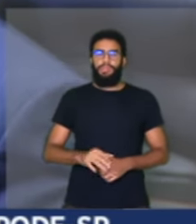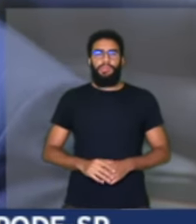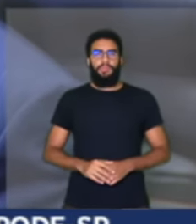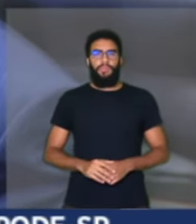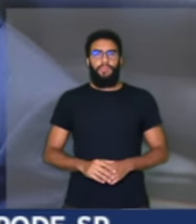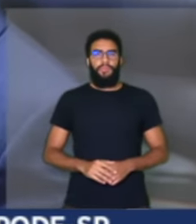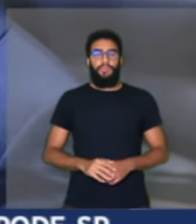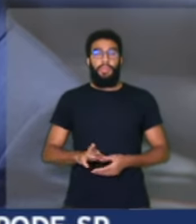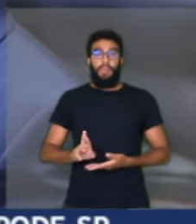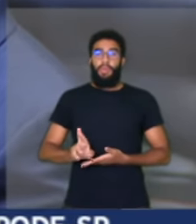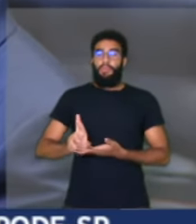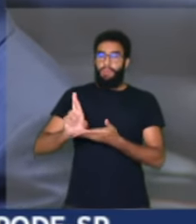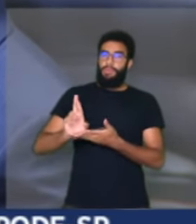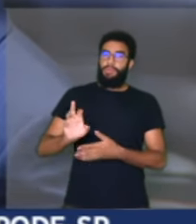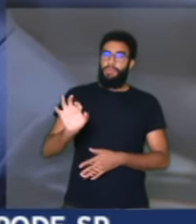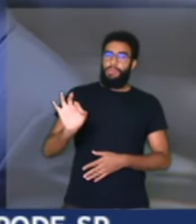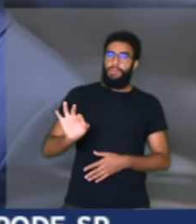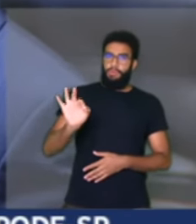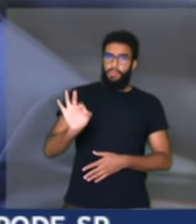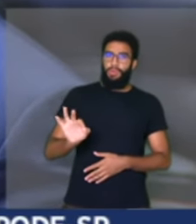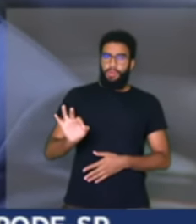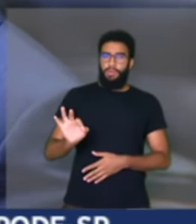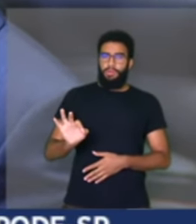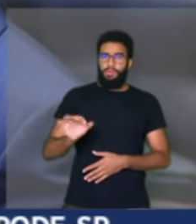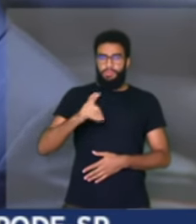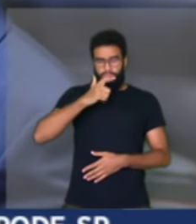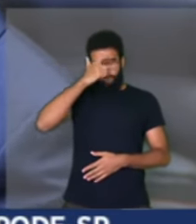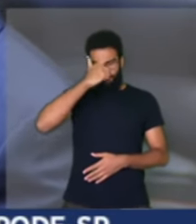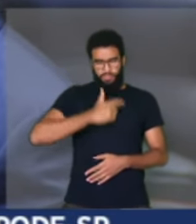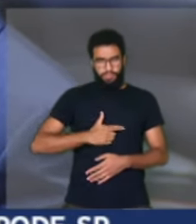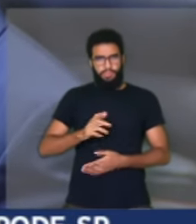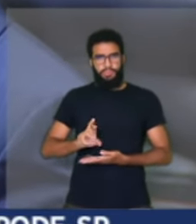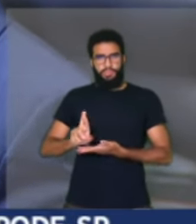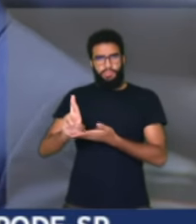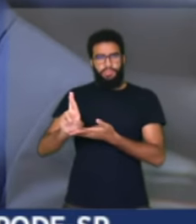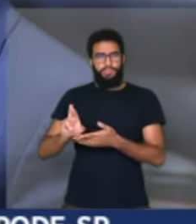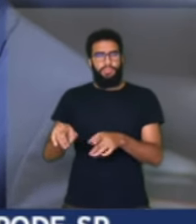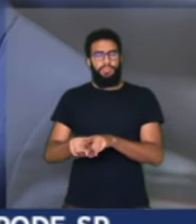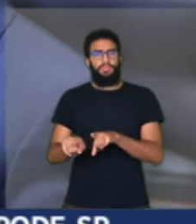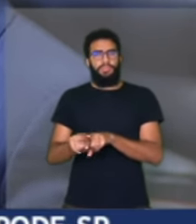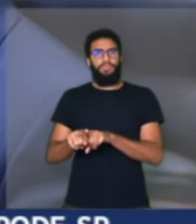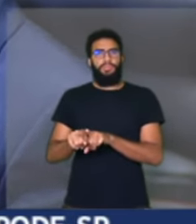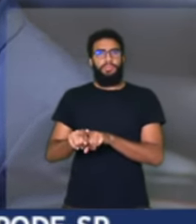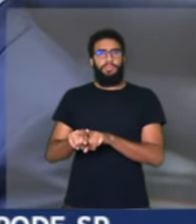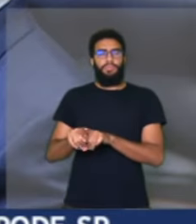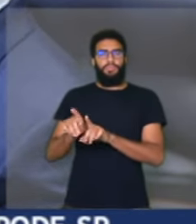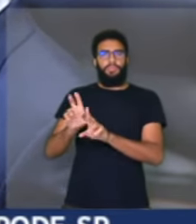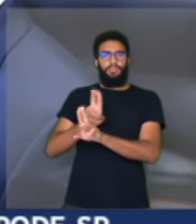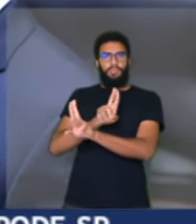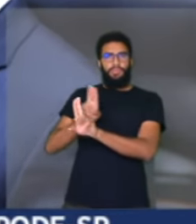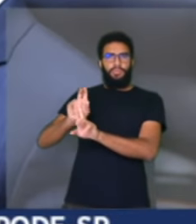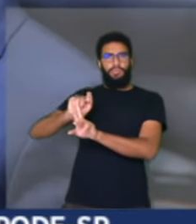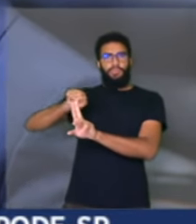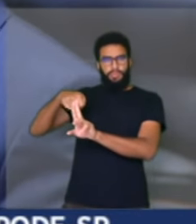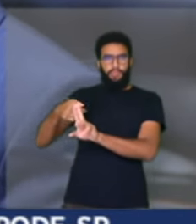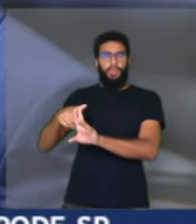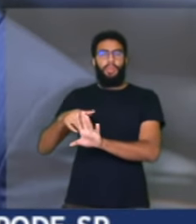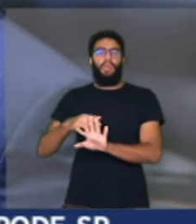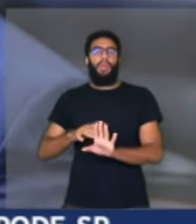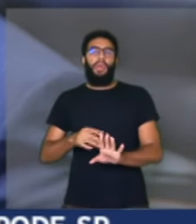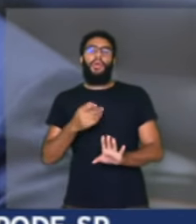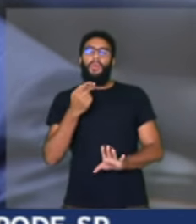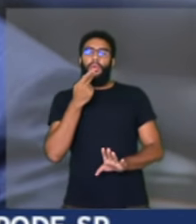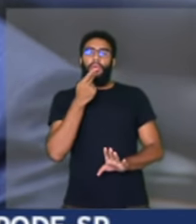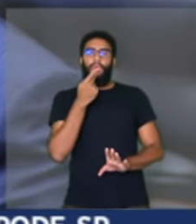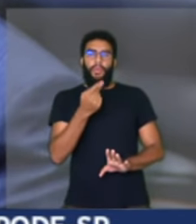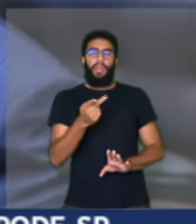comunidade evangélica que eu represento e em nome da qual eu posso falar, eu quero repudiar aqui